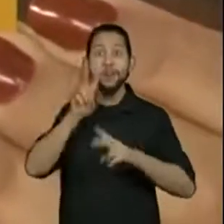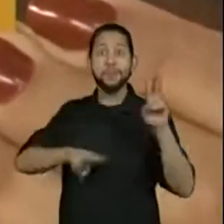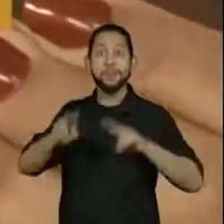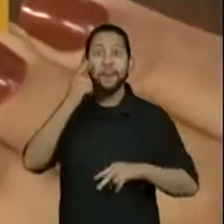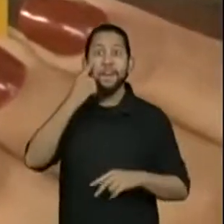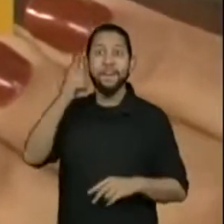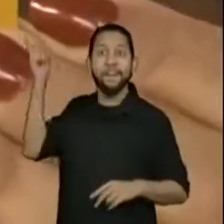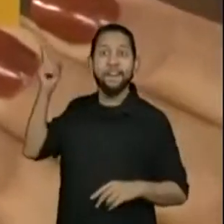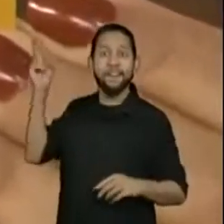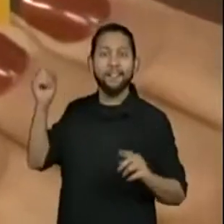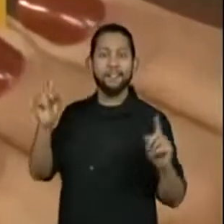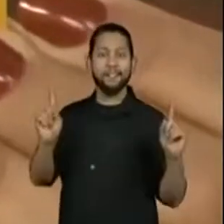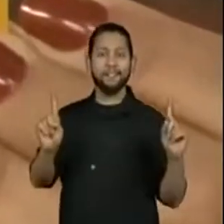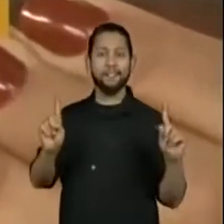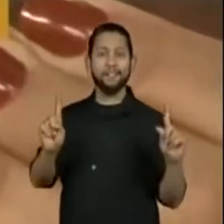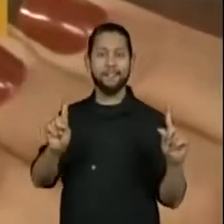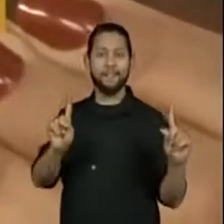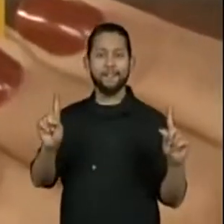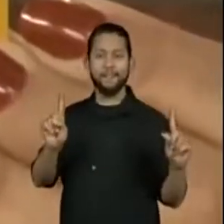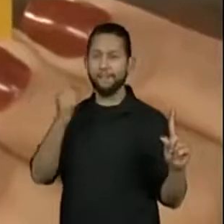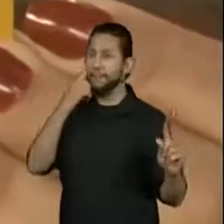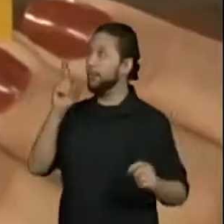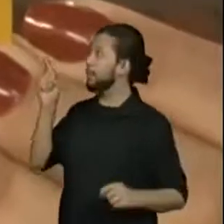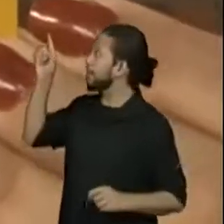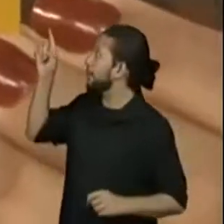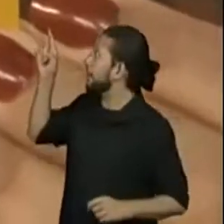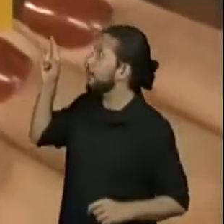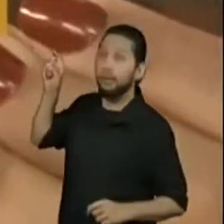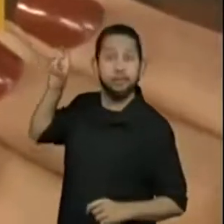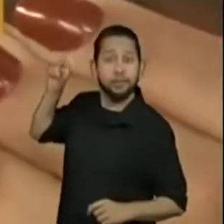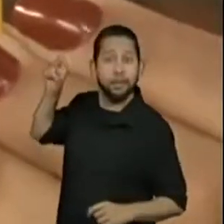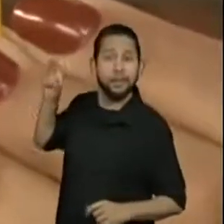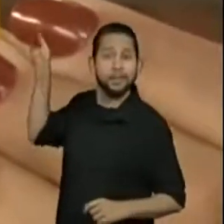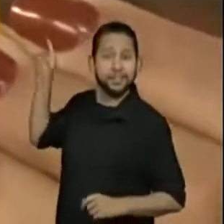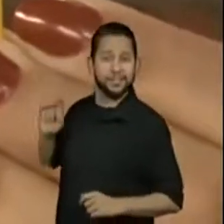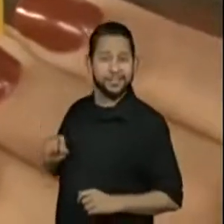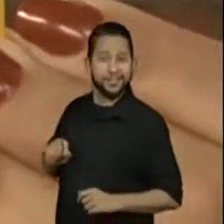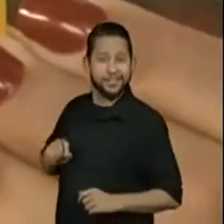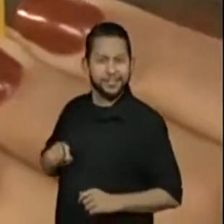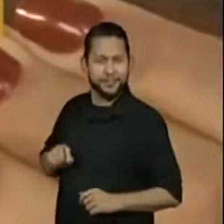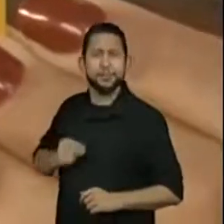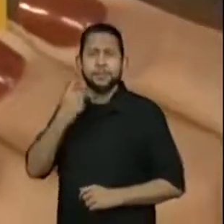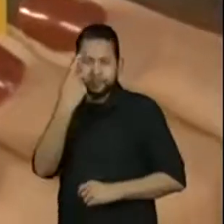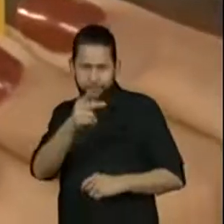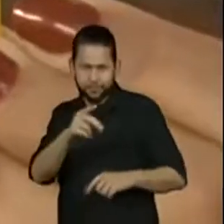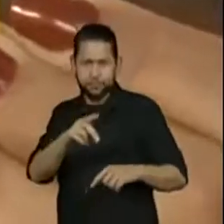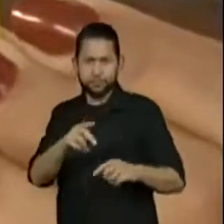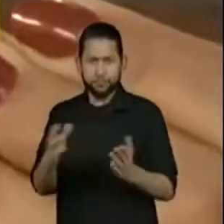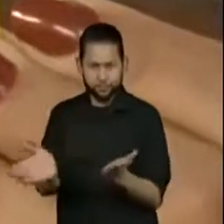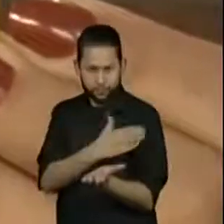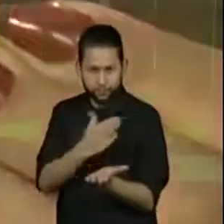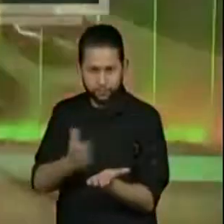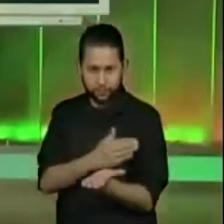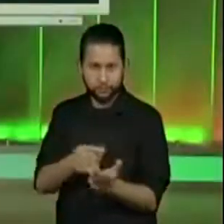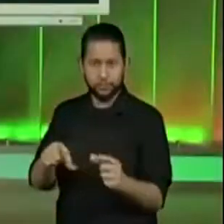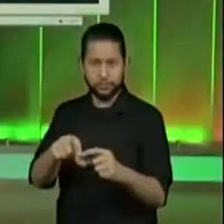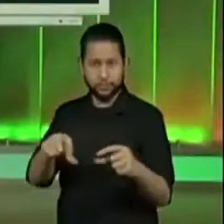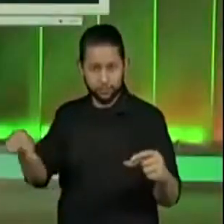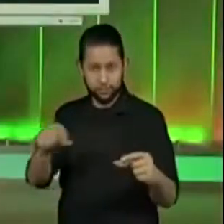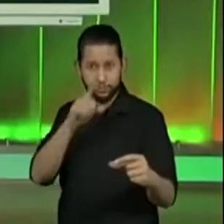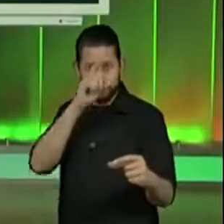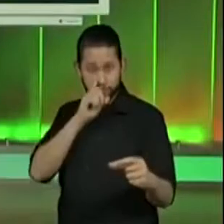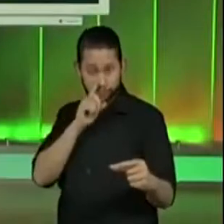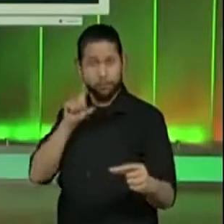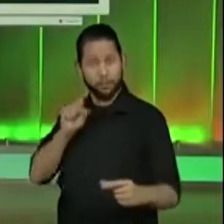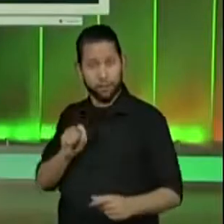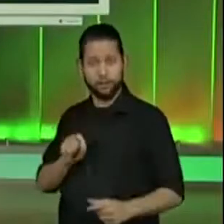né, gente? Aí, 10 centímetros. Então, a fita que consta no material de vocês tem 10 centímetros. Eu vou lá